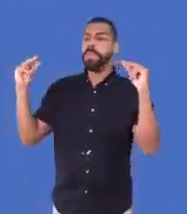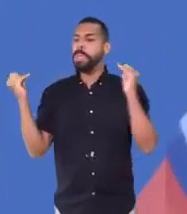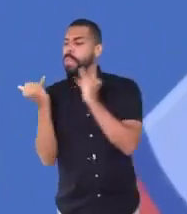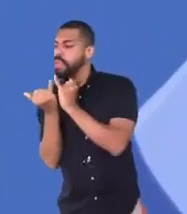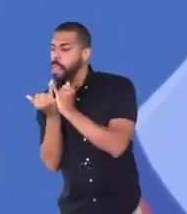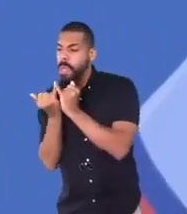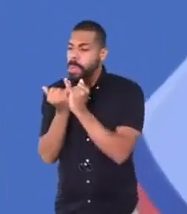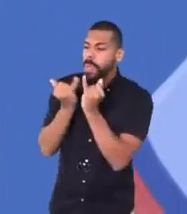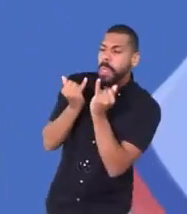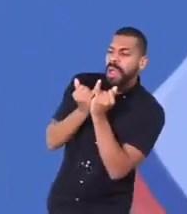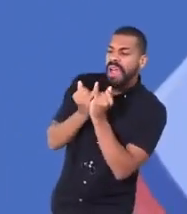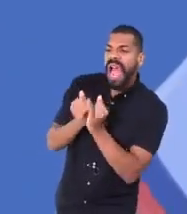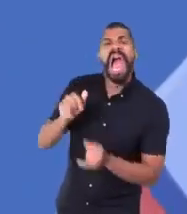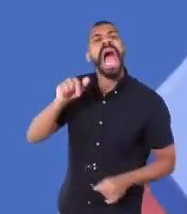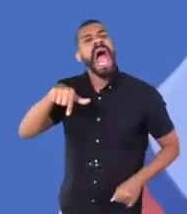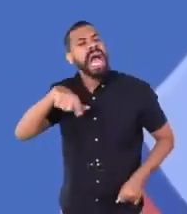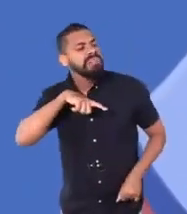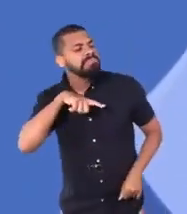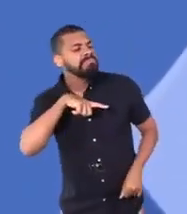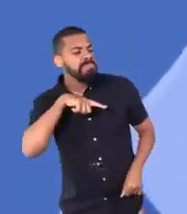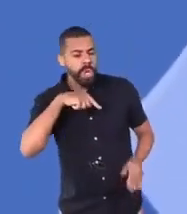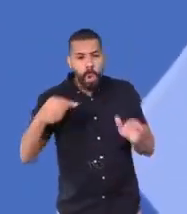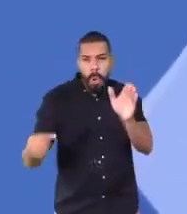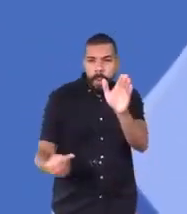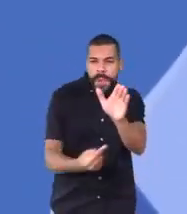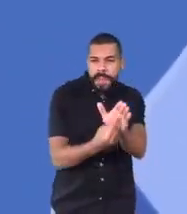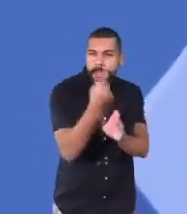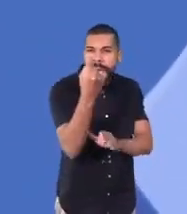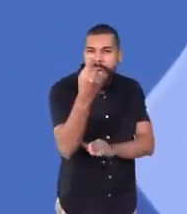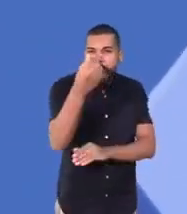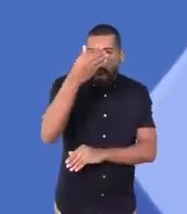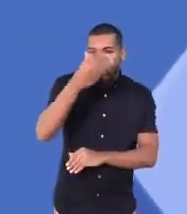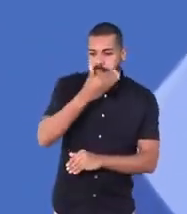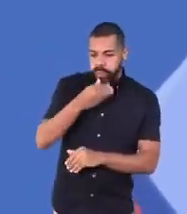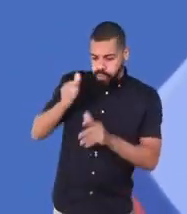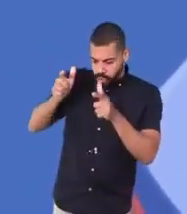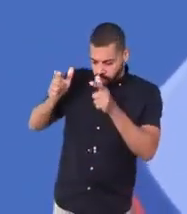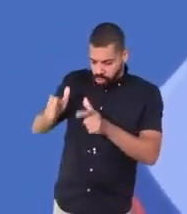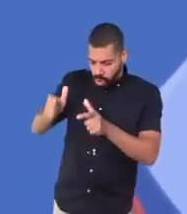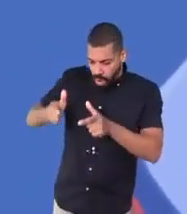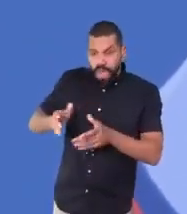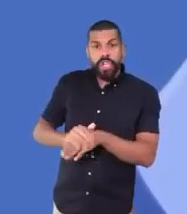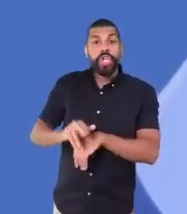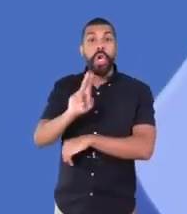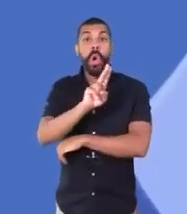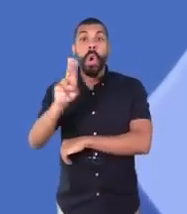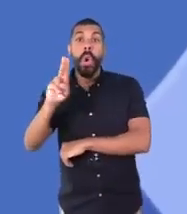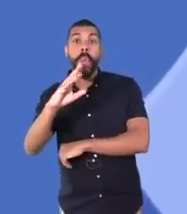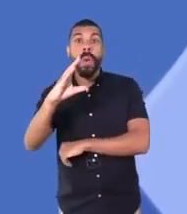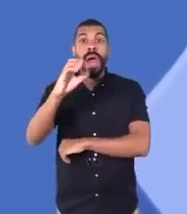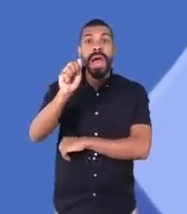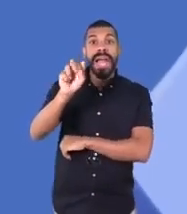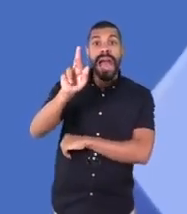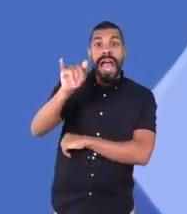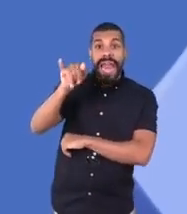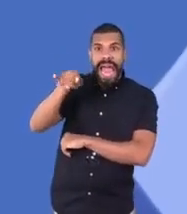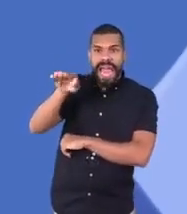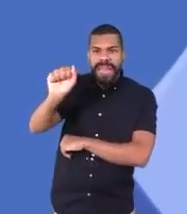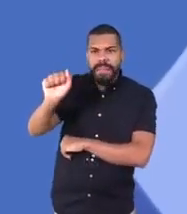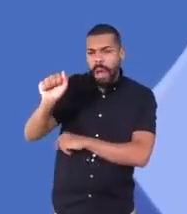Aqui tem esse nome porque o primeiro morador tinha o apelido de Caraíba,